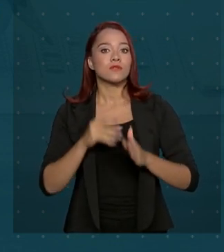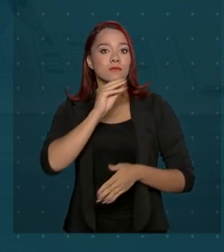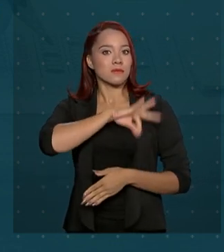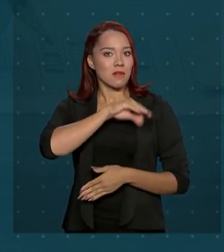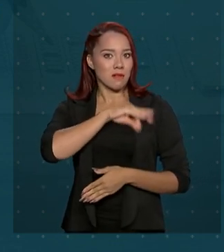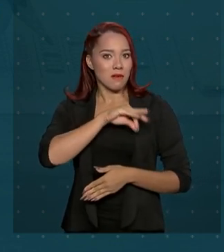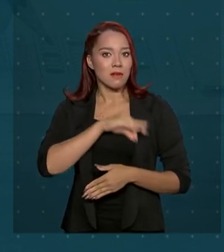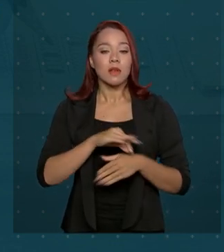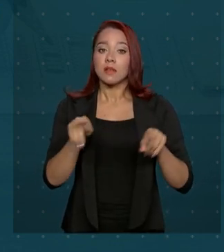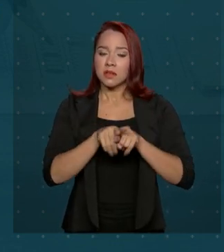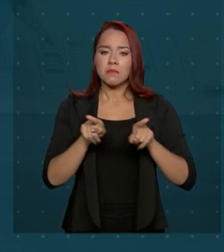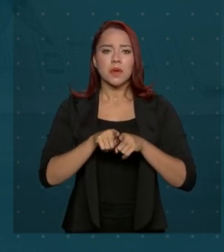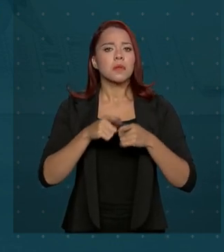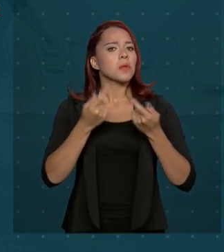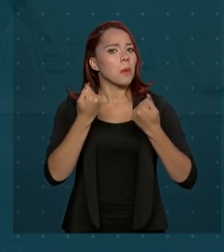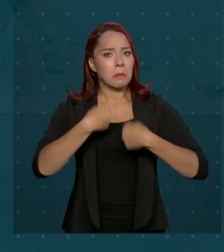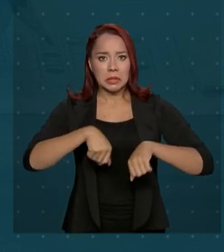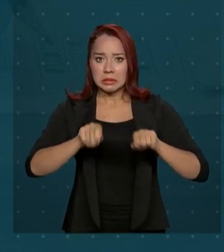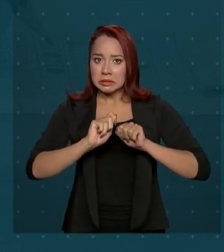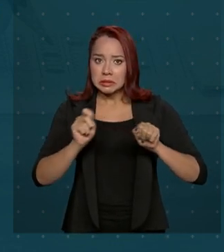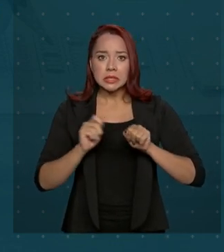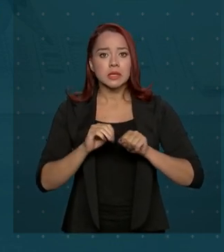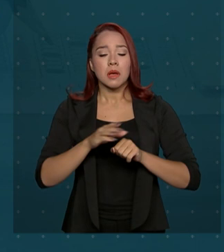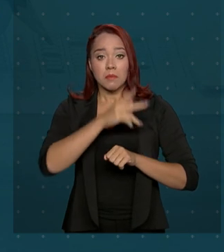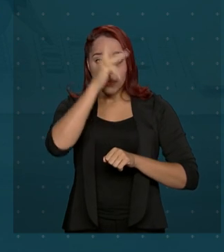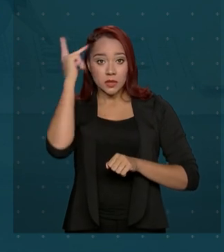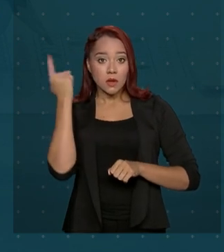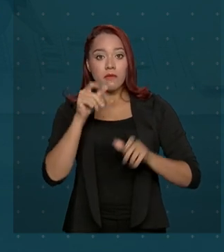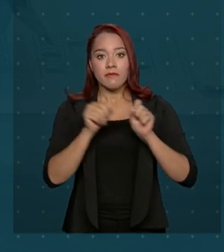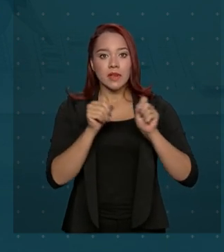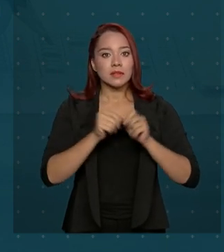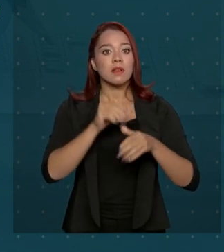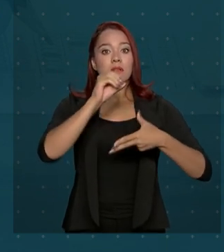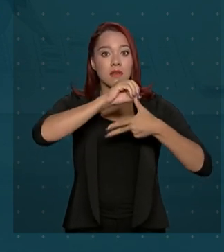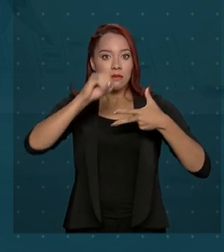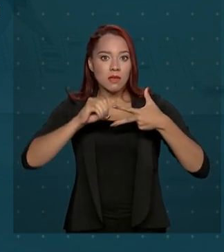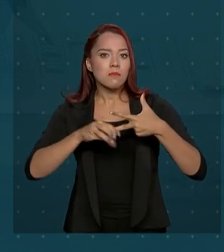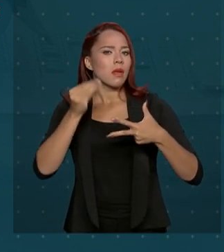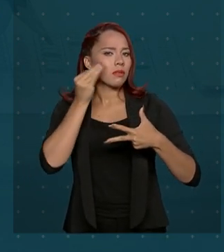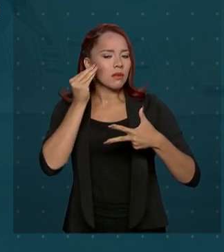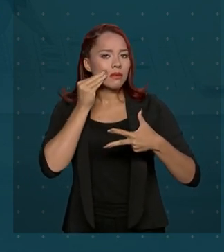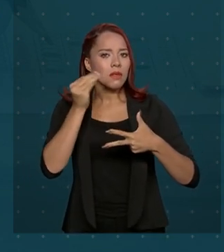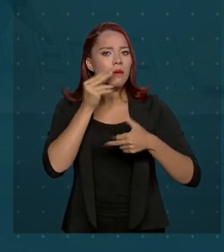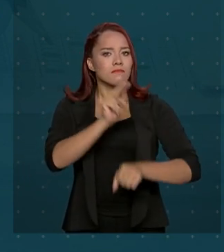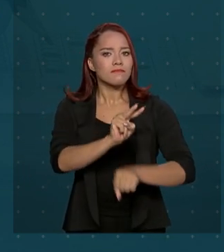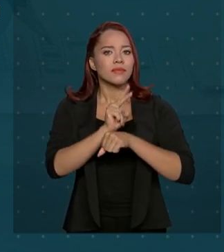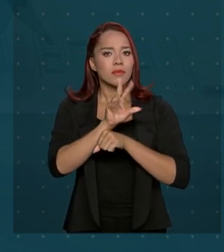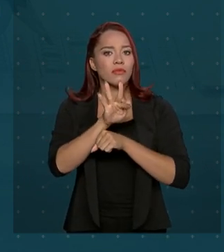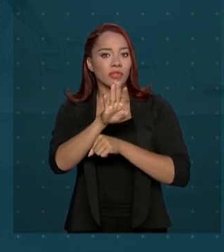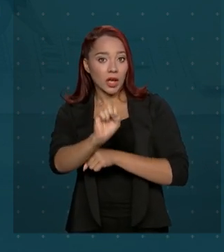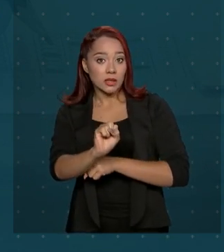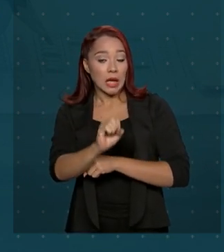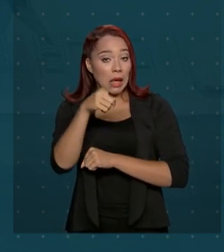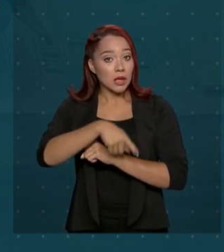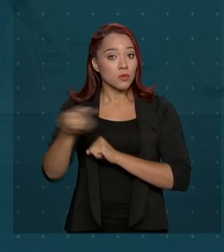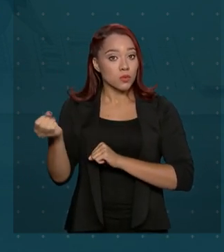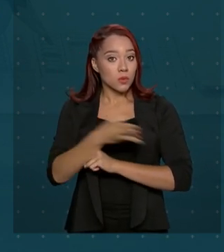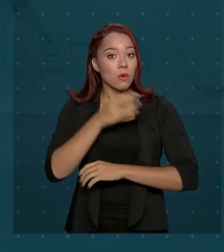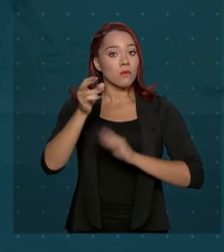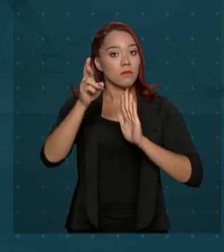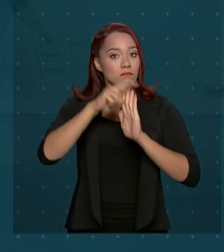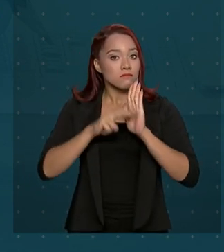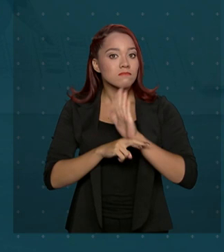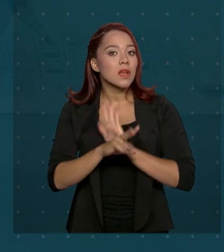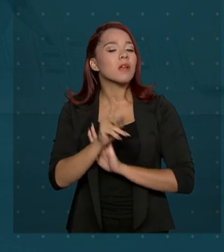renda. E também deixa de ser obrigatório que o candidato faça o Enem para tentar o financiamento. Essas novas regras para o